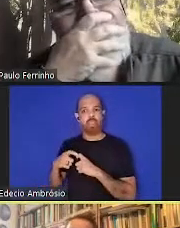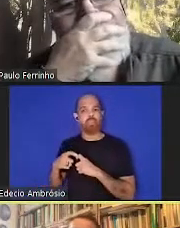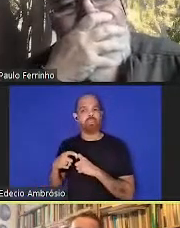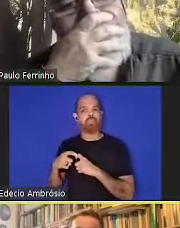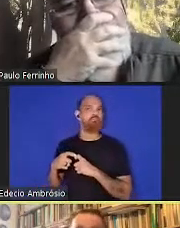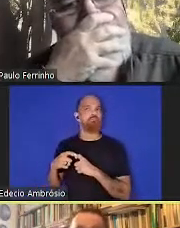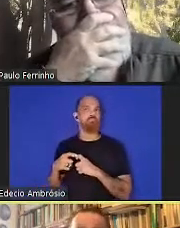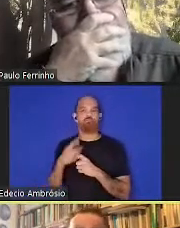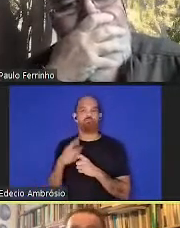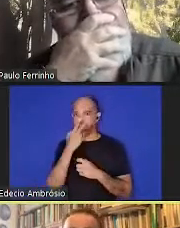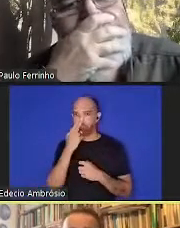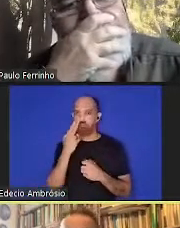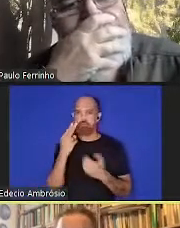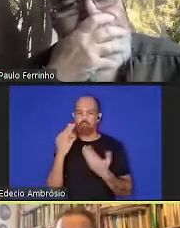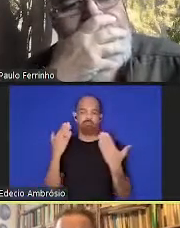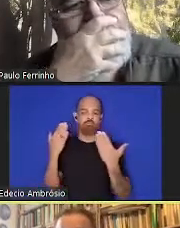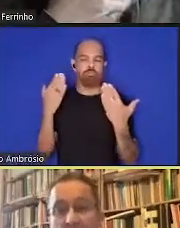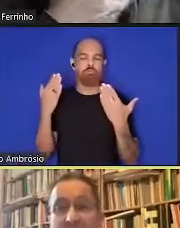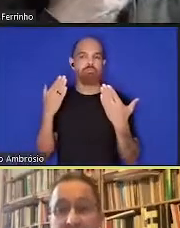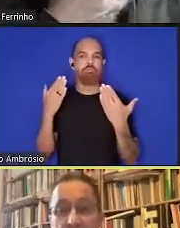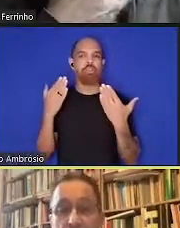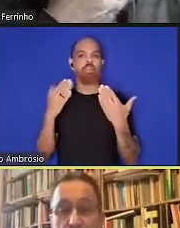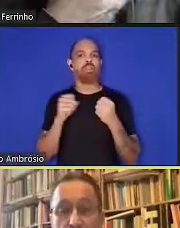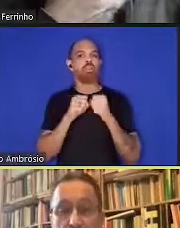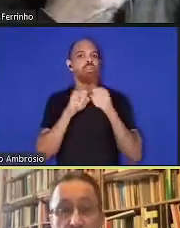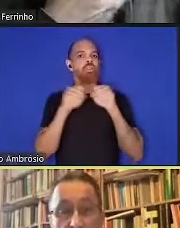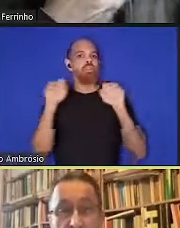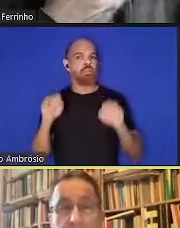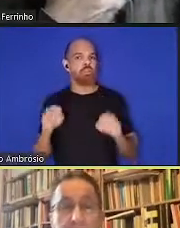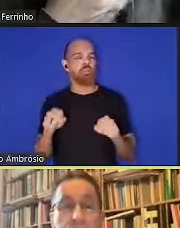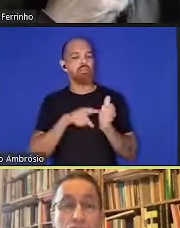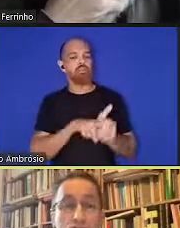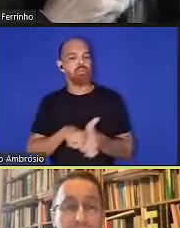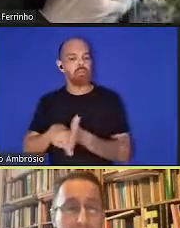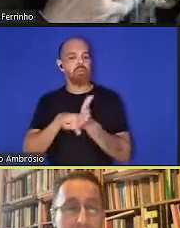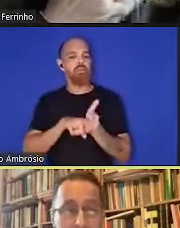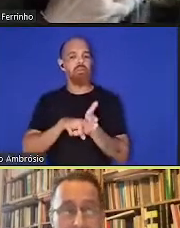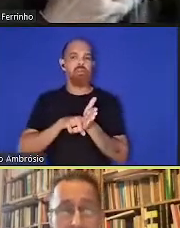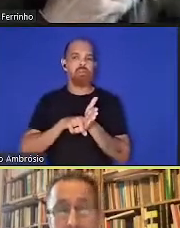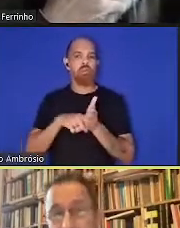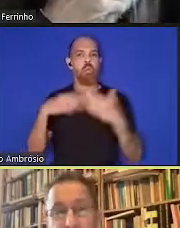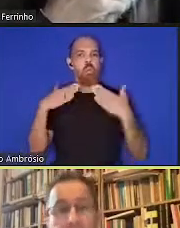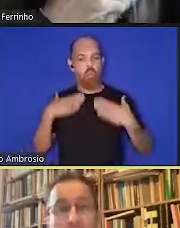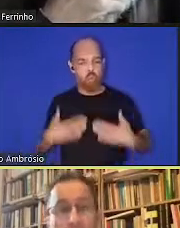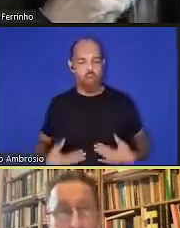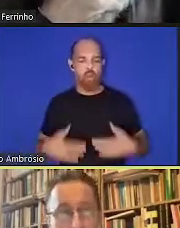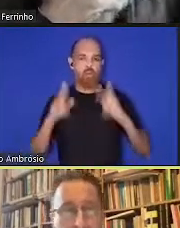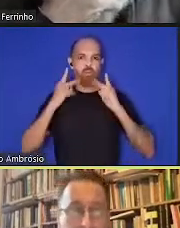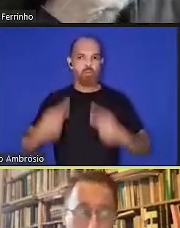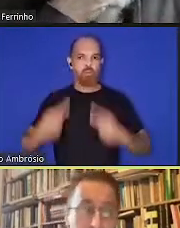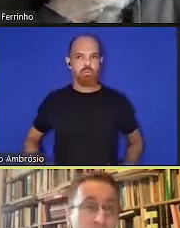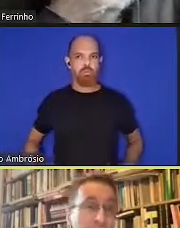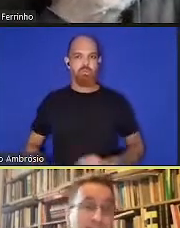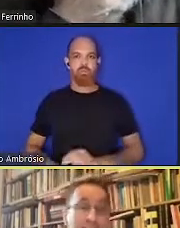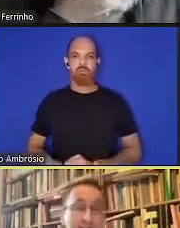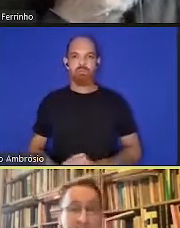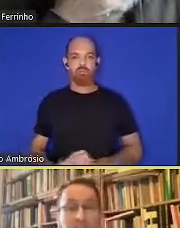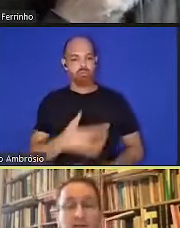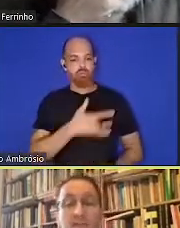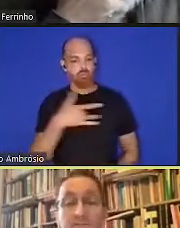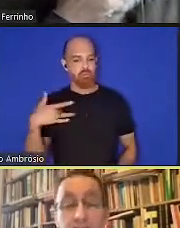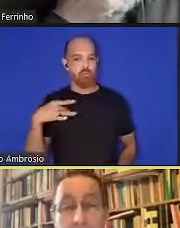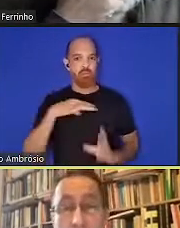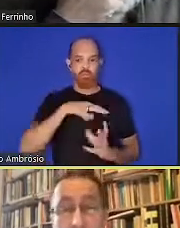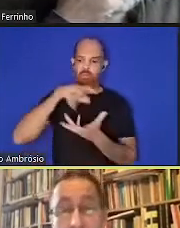sistema que estuda o corpo humano e a saúde planetária, ela